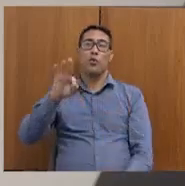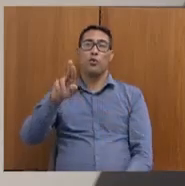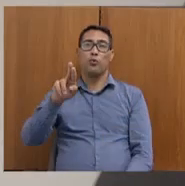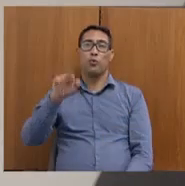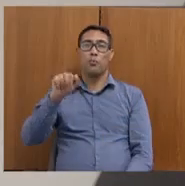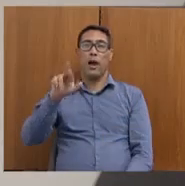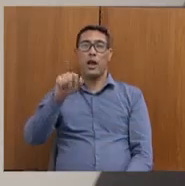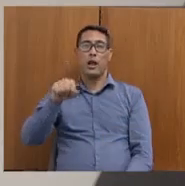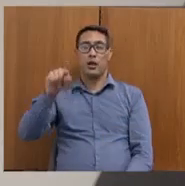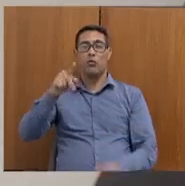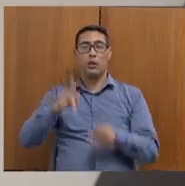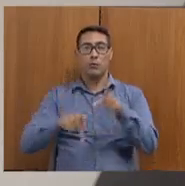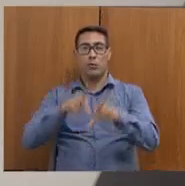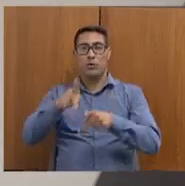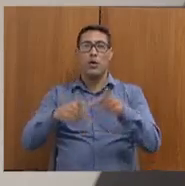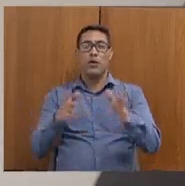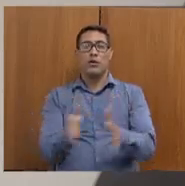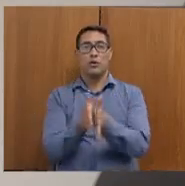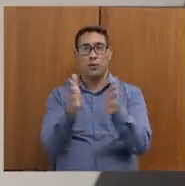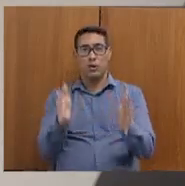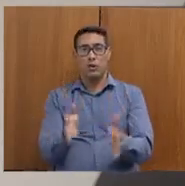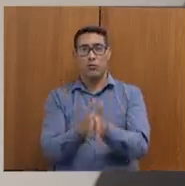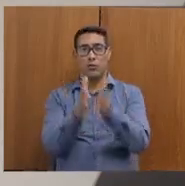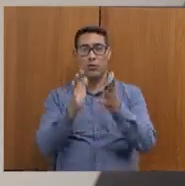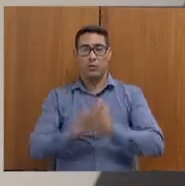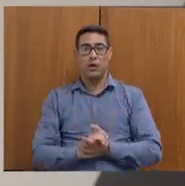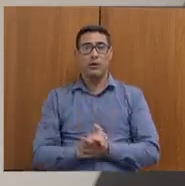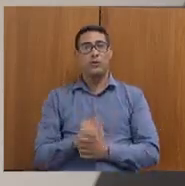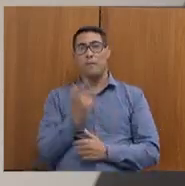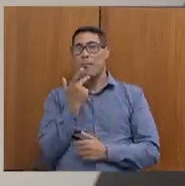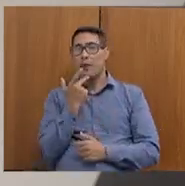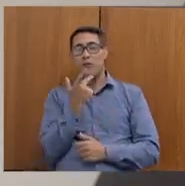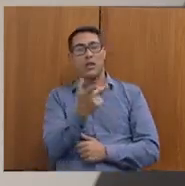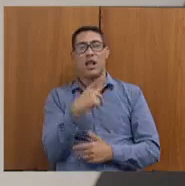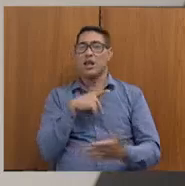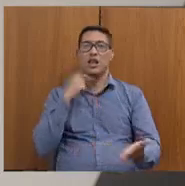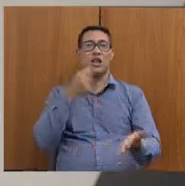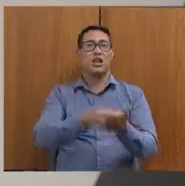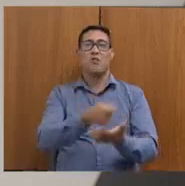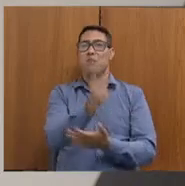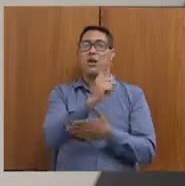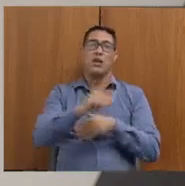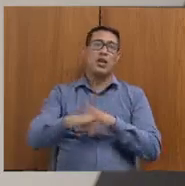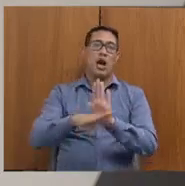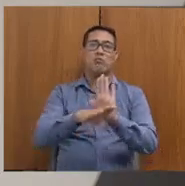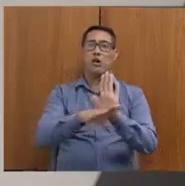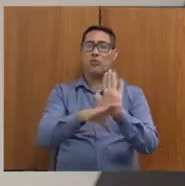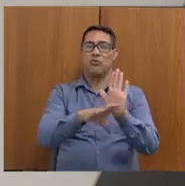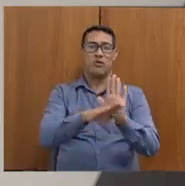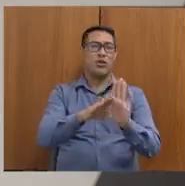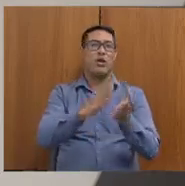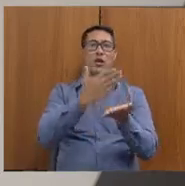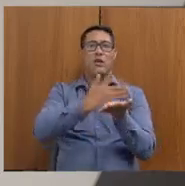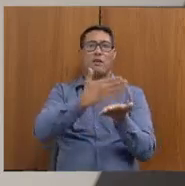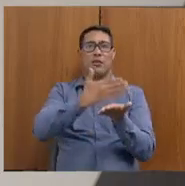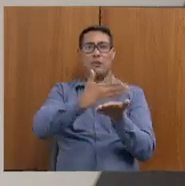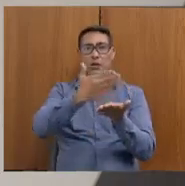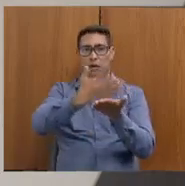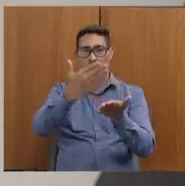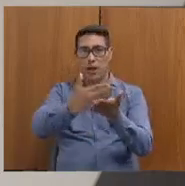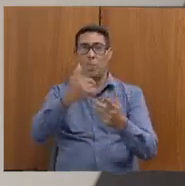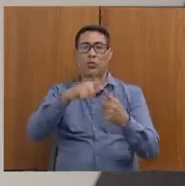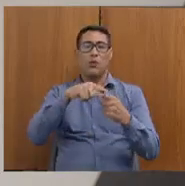pobre. Pelas suas declarações, ao dizer que não pagaria o auxílio em várias parcelas porque a população